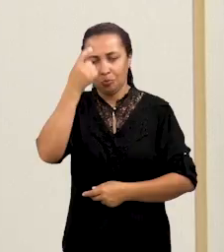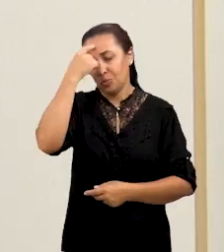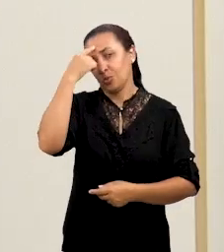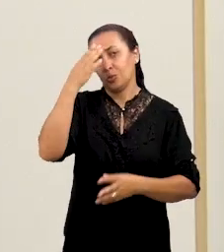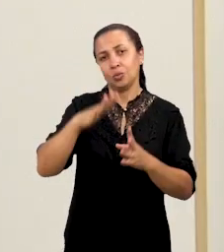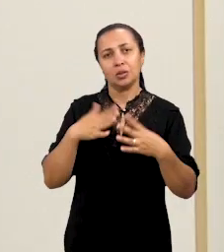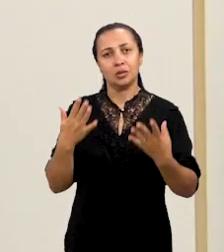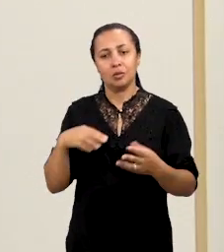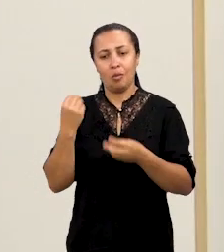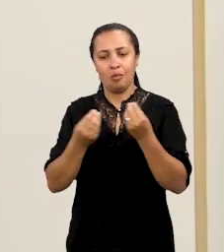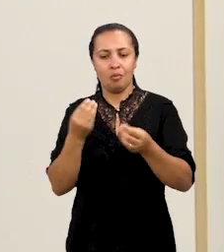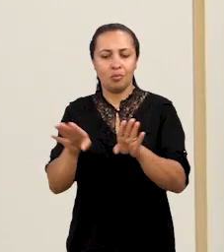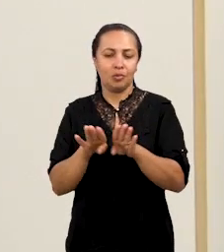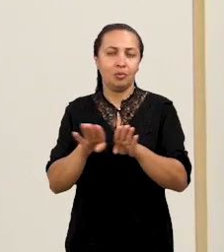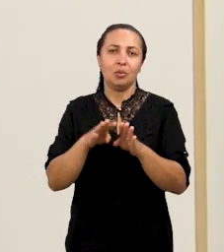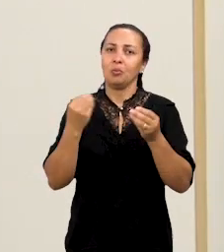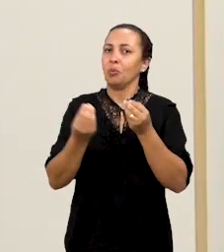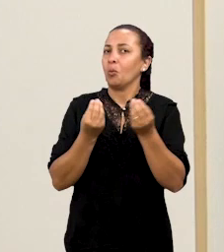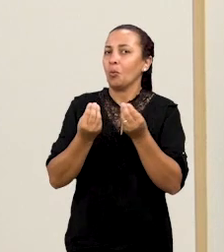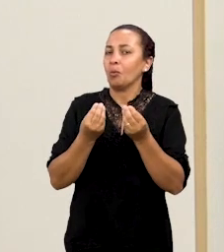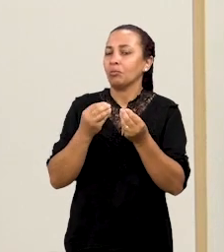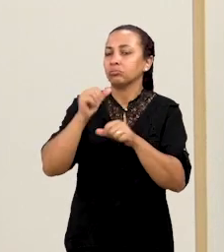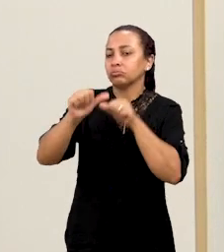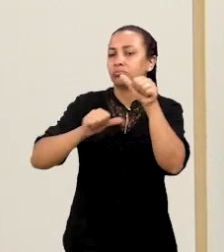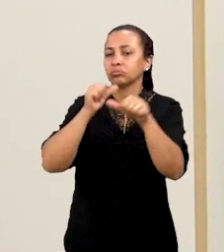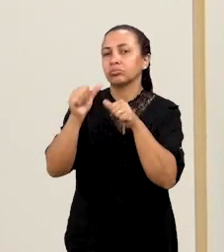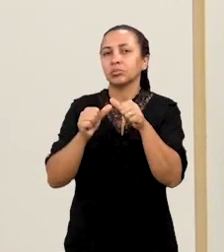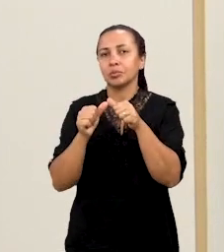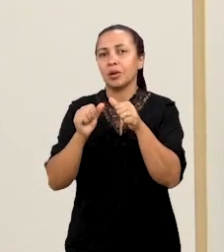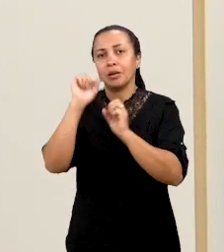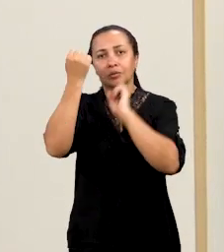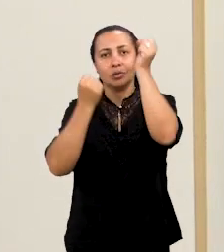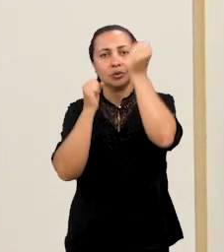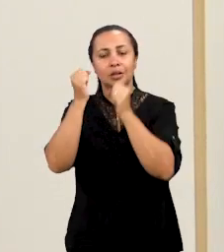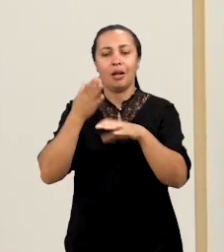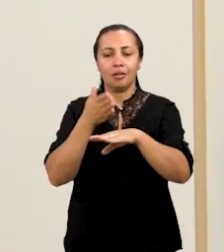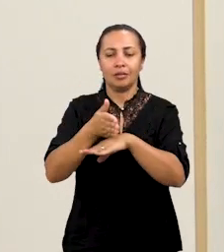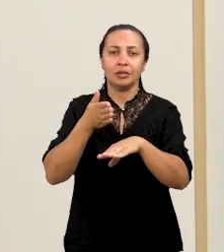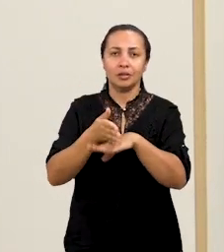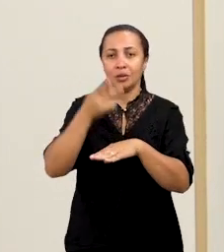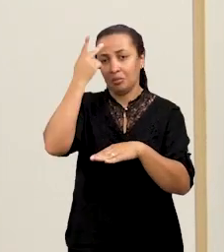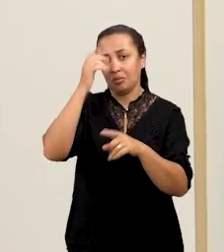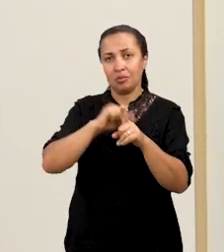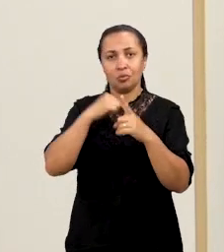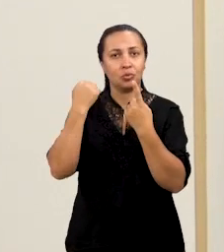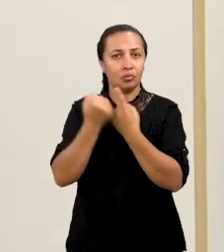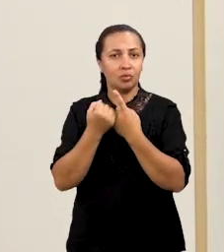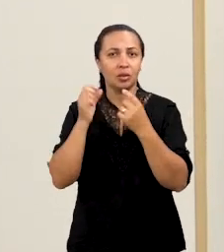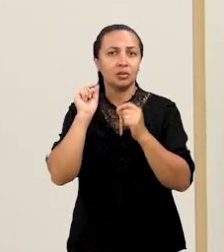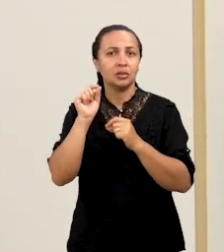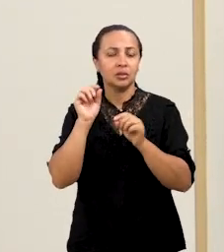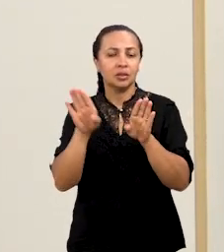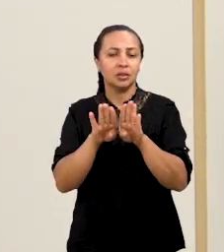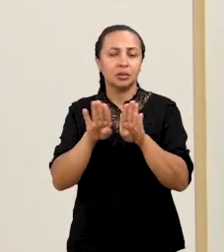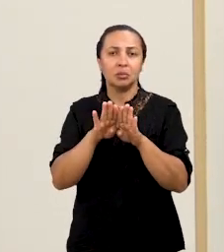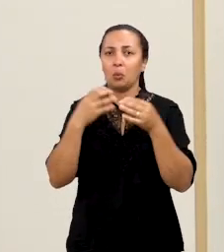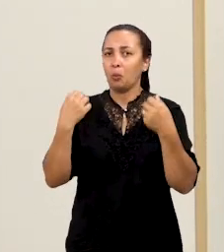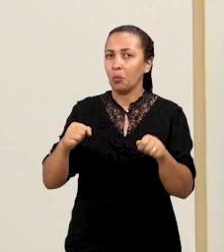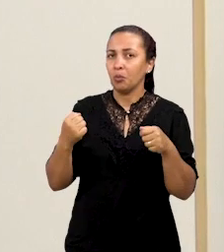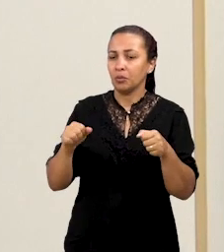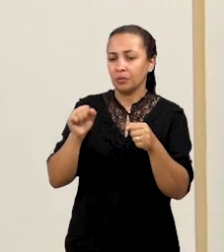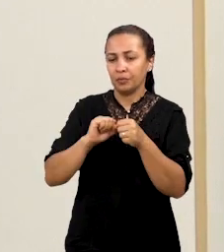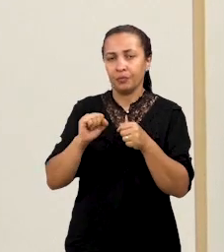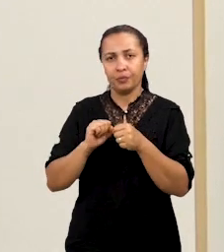portanto, como a gente também poderia desenvolver um instrumento que fosse acessível para a sociedade e que pudesse